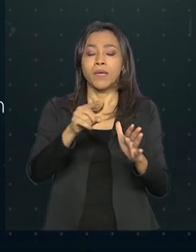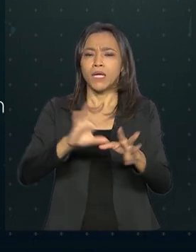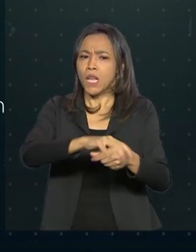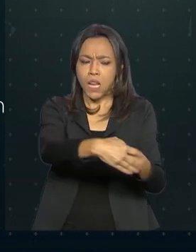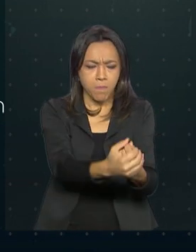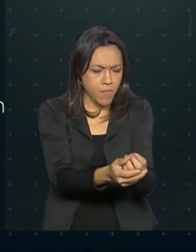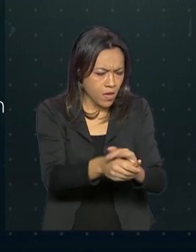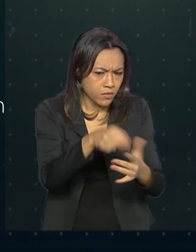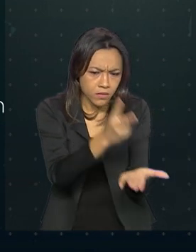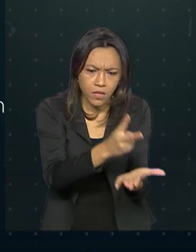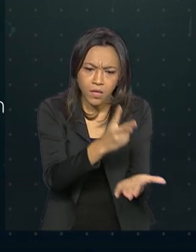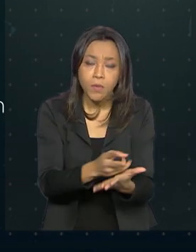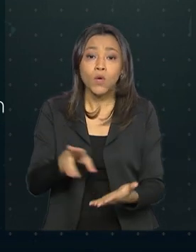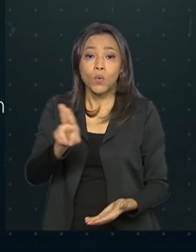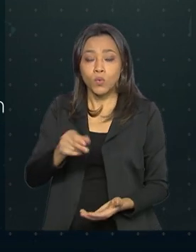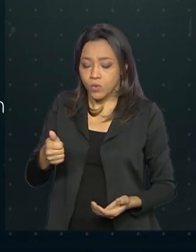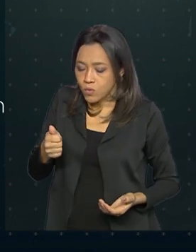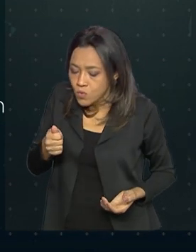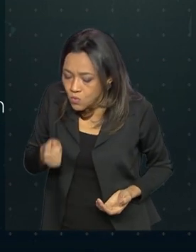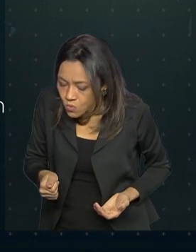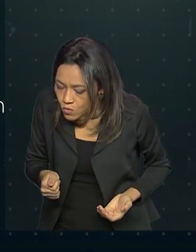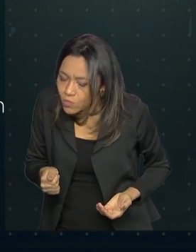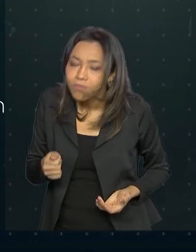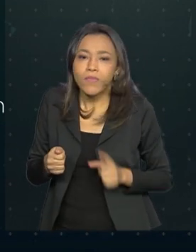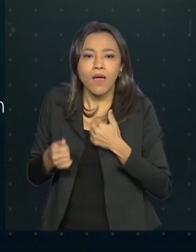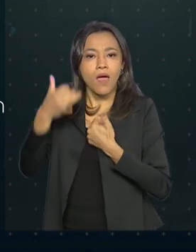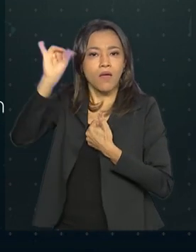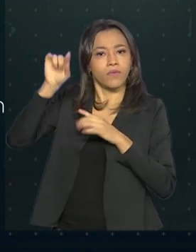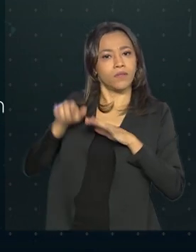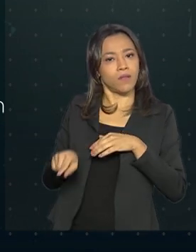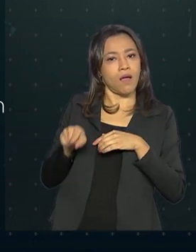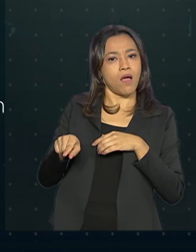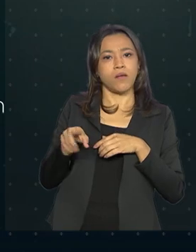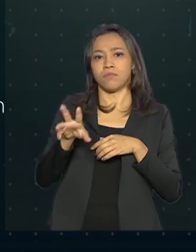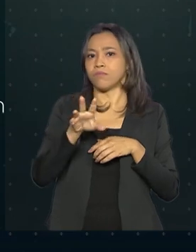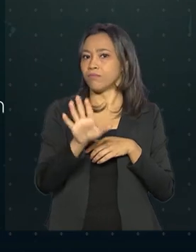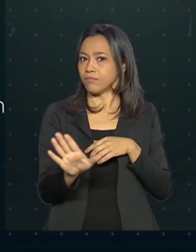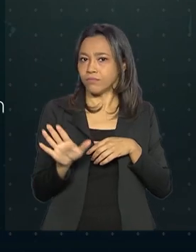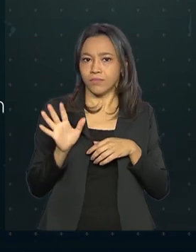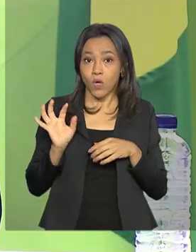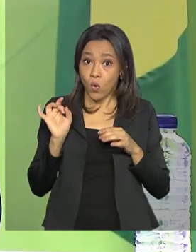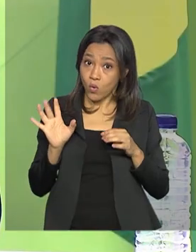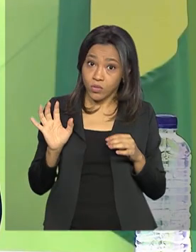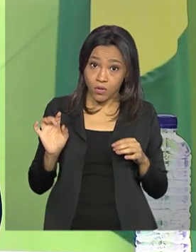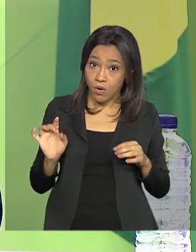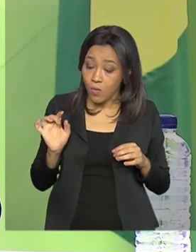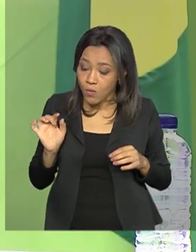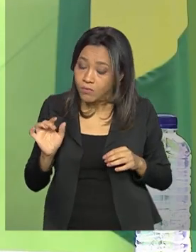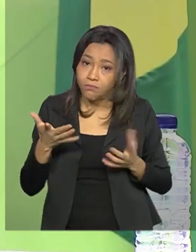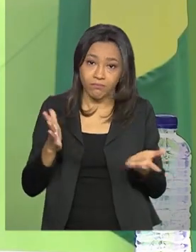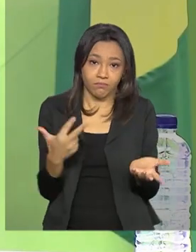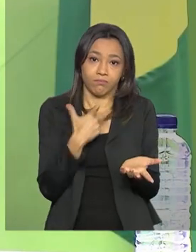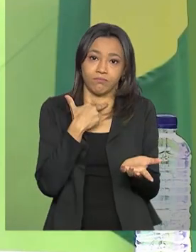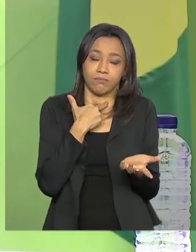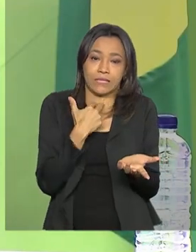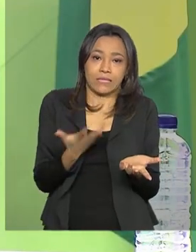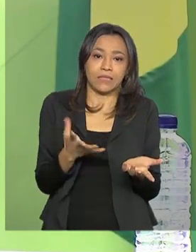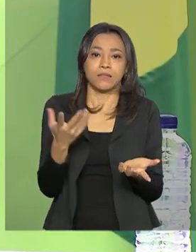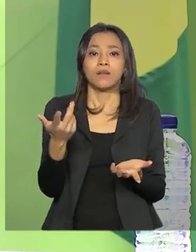E o uso de bebedouros deve ser evitado caso não seja possível usar sem tocar. Ele trata sobre